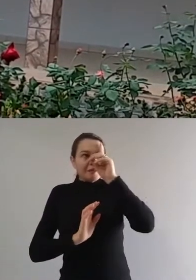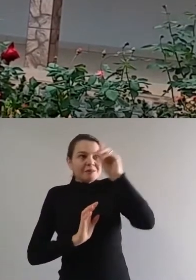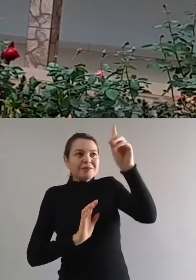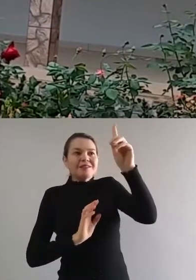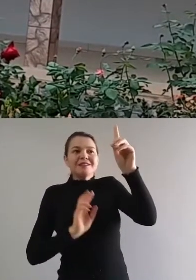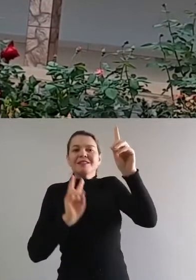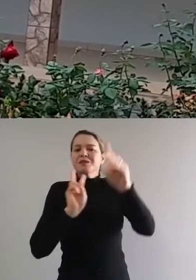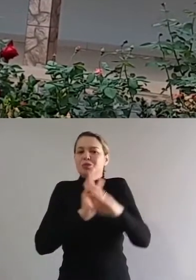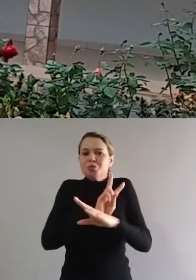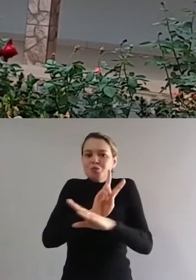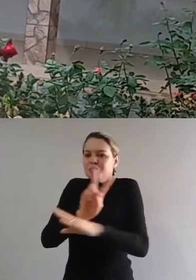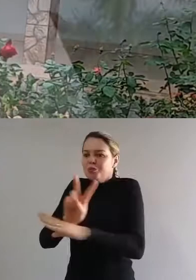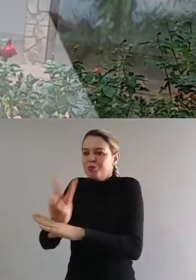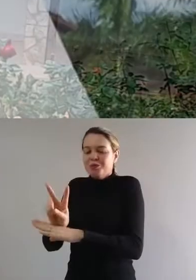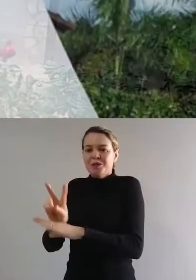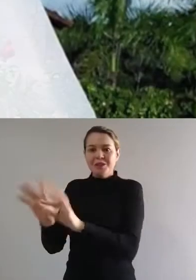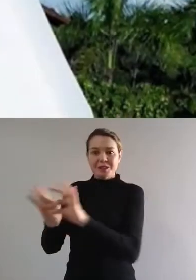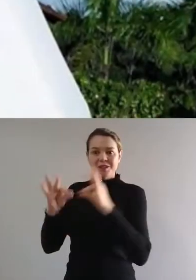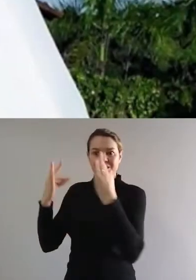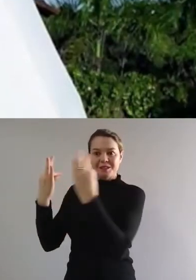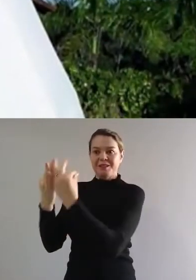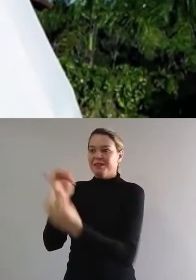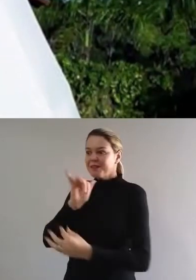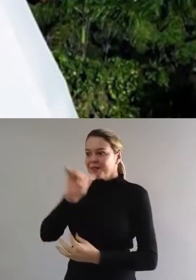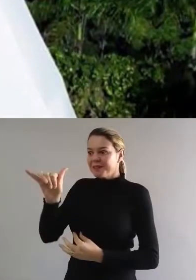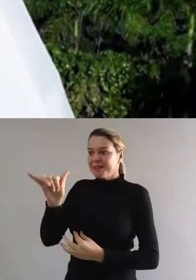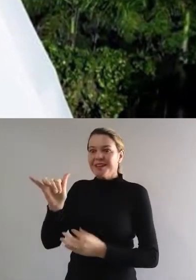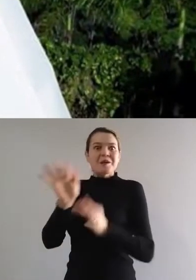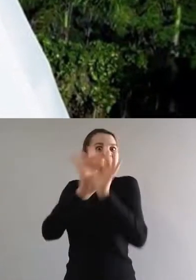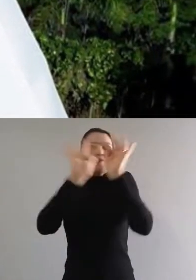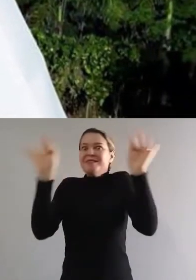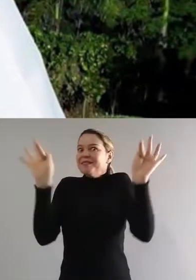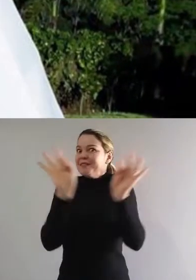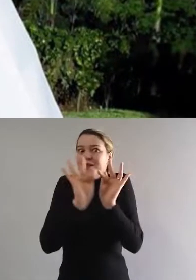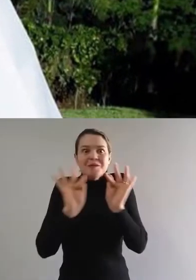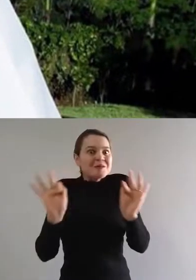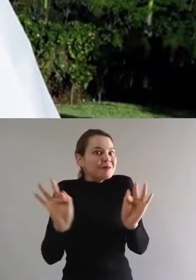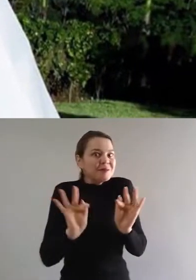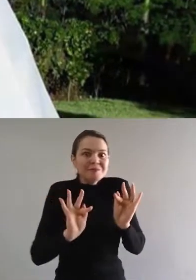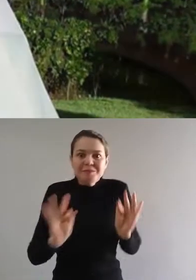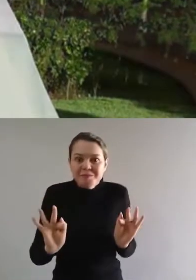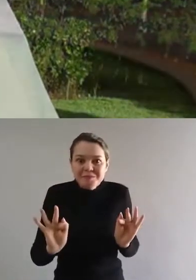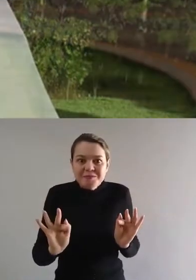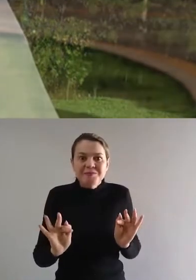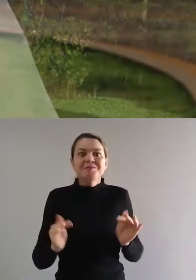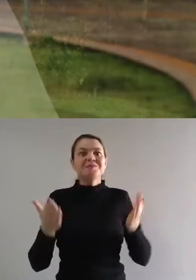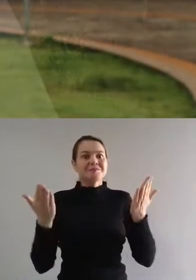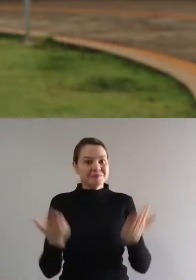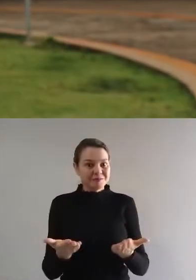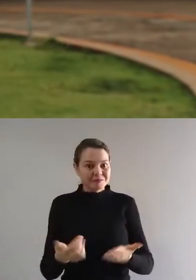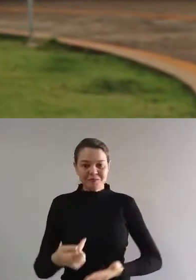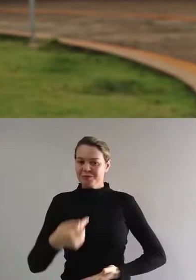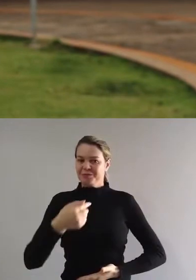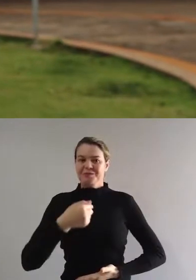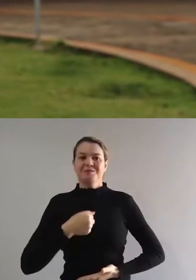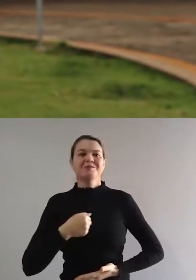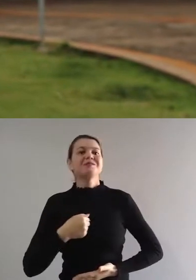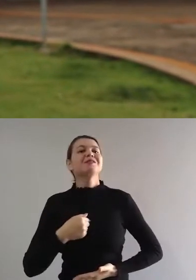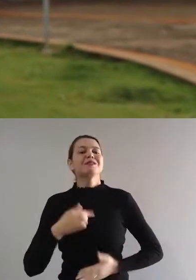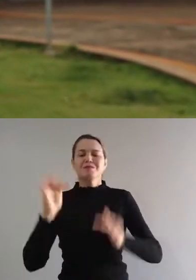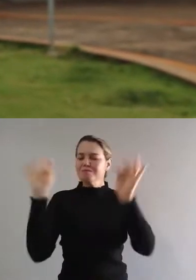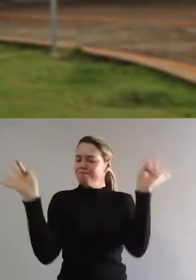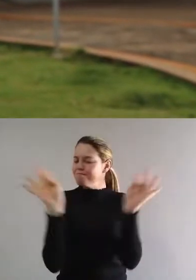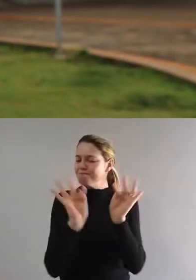eles souberam, todos ficaram felizes. Hoje, eu também sou a pessoa mais feliz do mundo, sou a realizada.